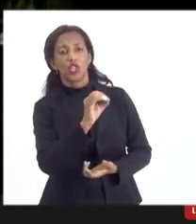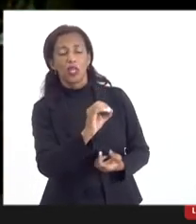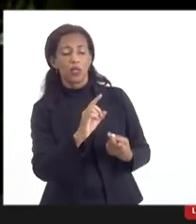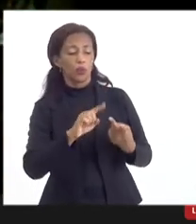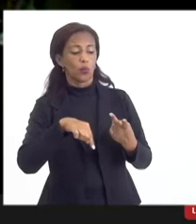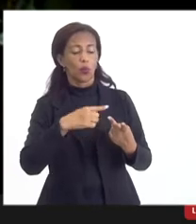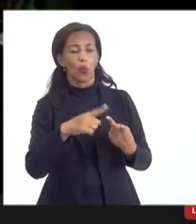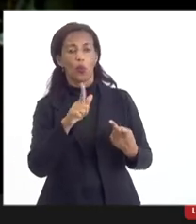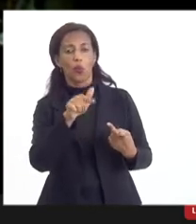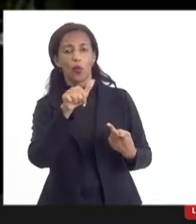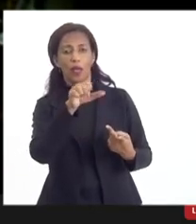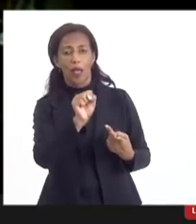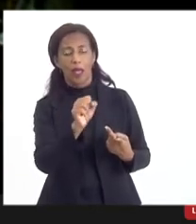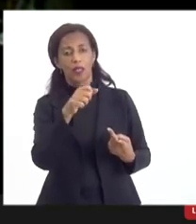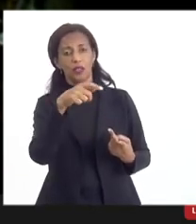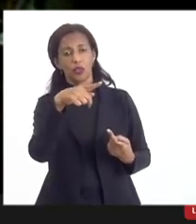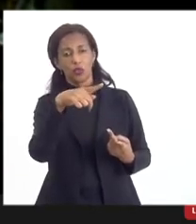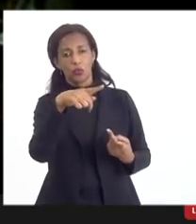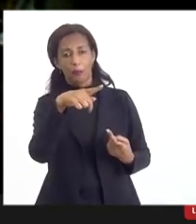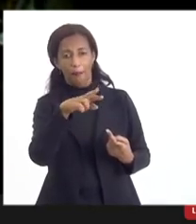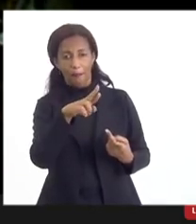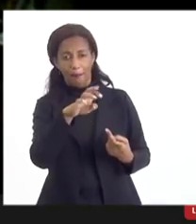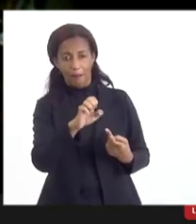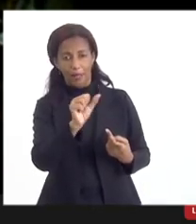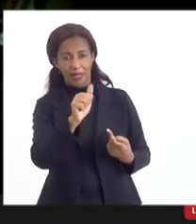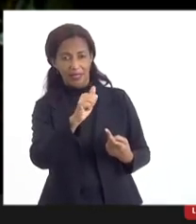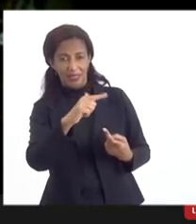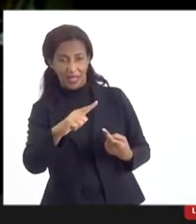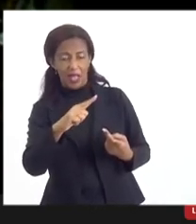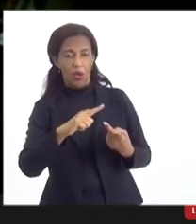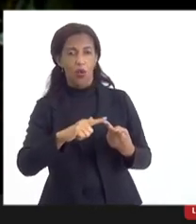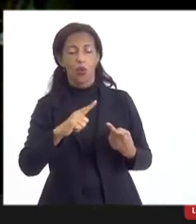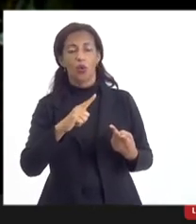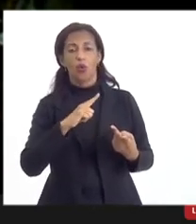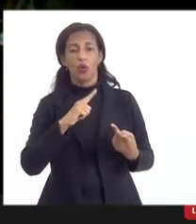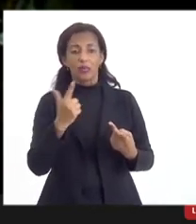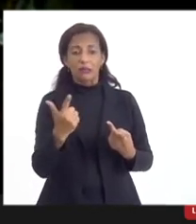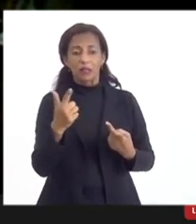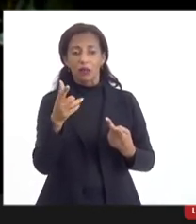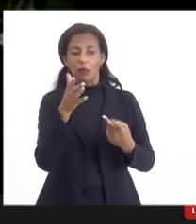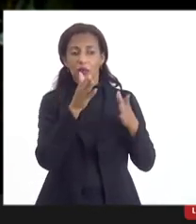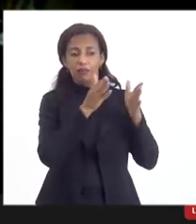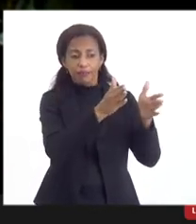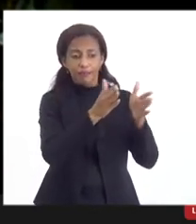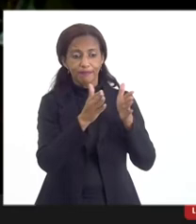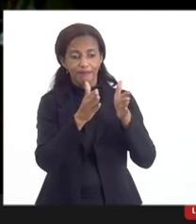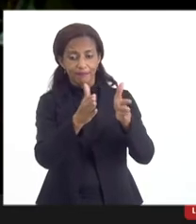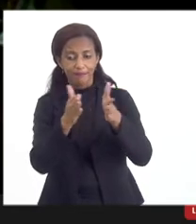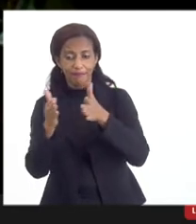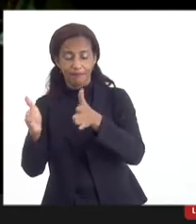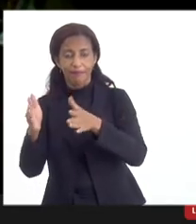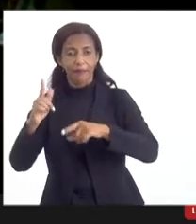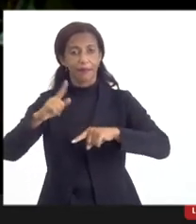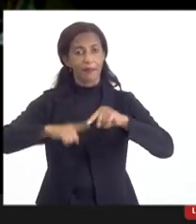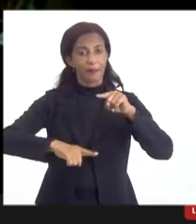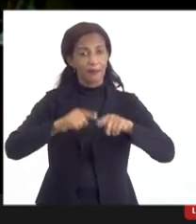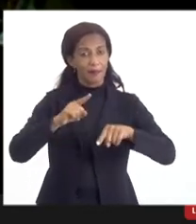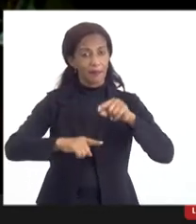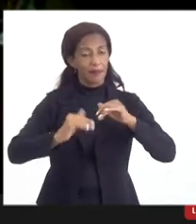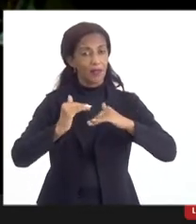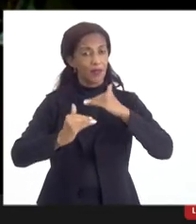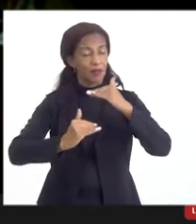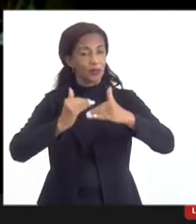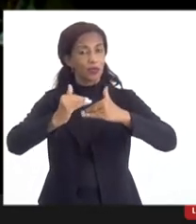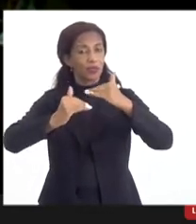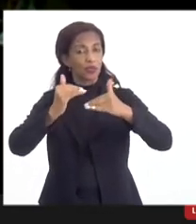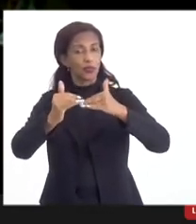do pré-sal que tem CO2, que tem H2S, acaba chegando em materiais que são desenvolvimentos